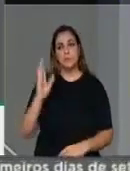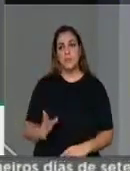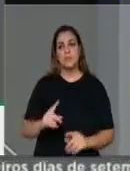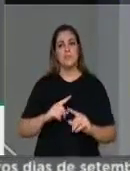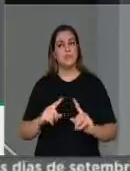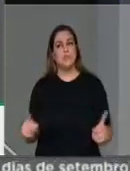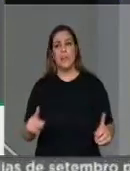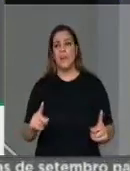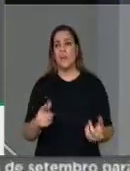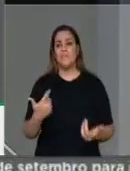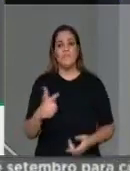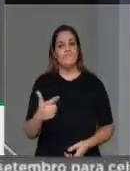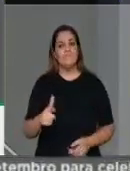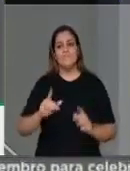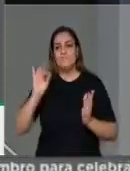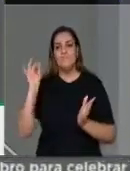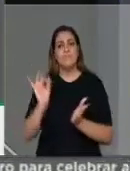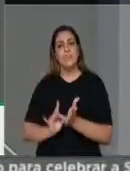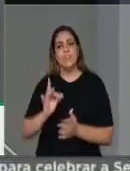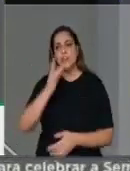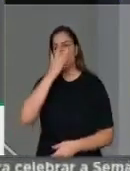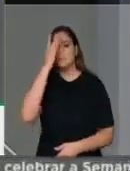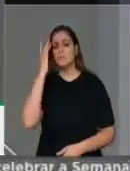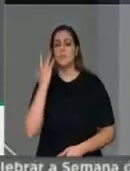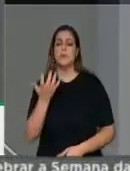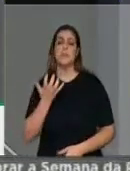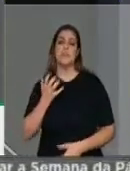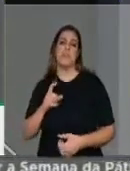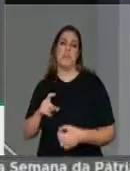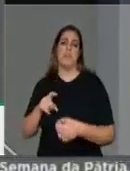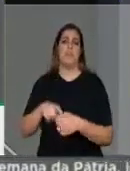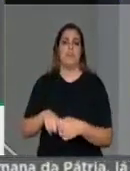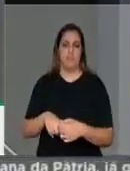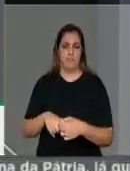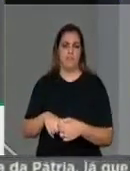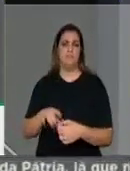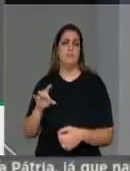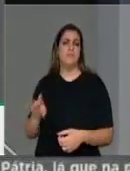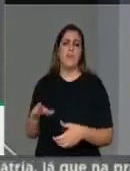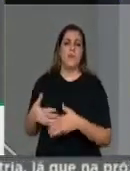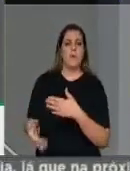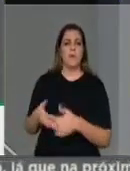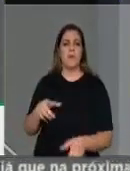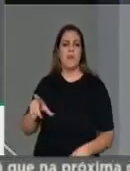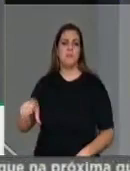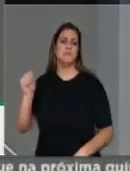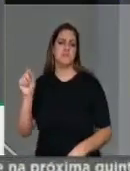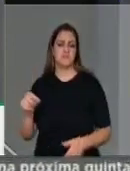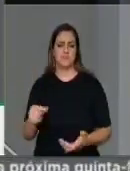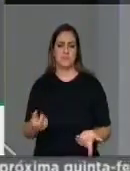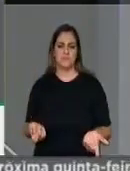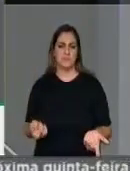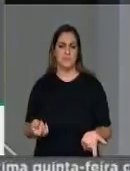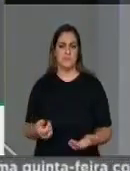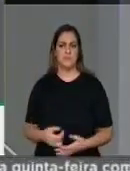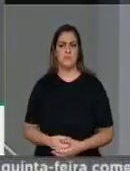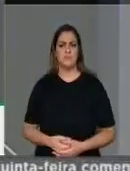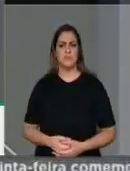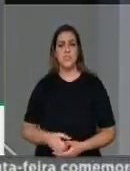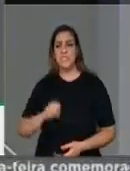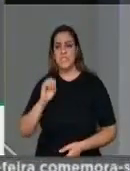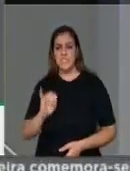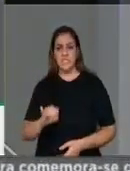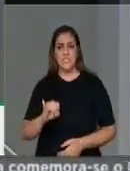Primeiro, usar aqui o argumento que sempre é repetido pelo deputado Chico Alencar. Se tem partido